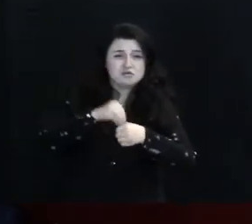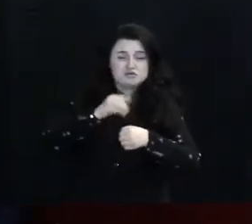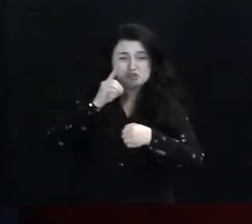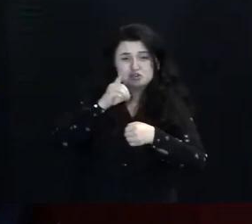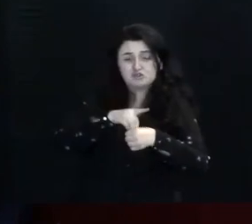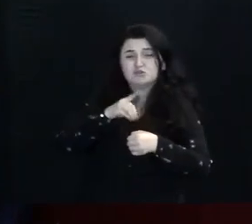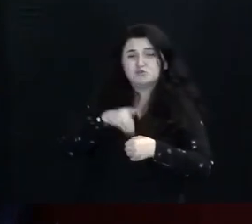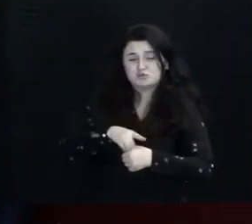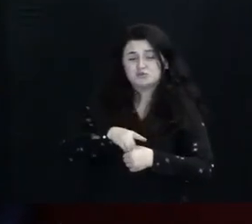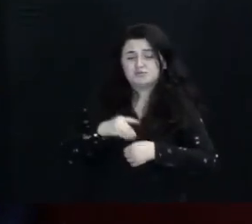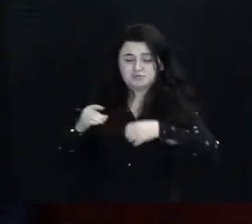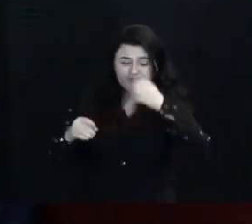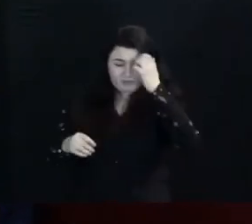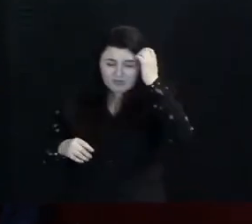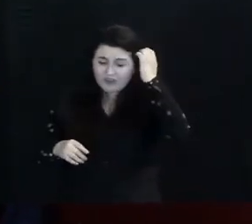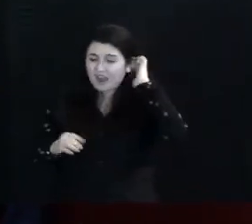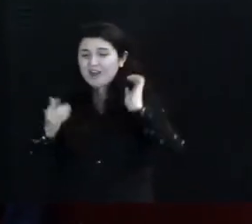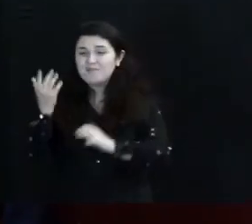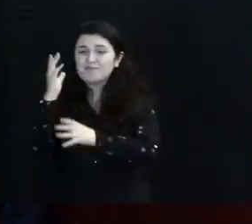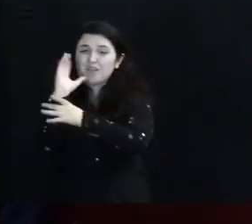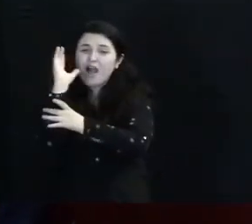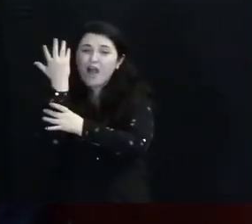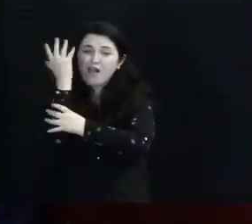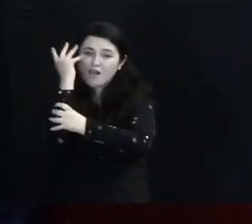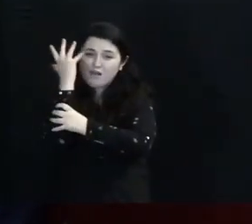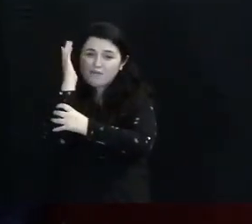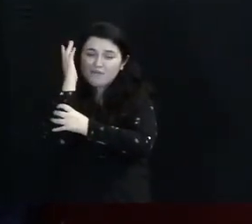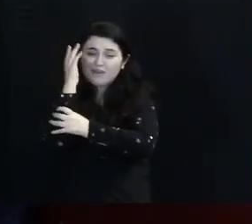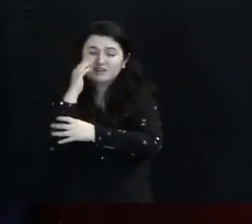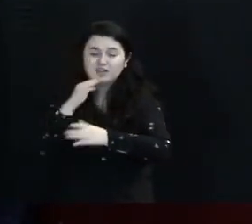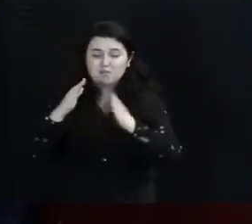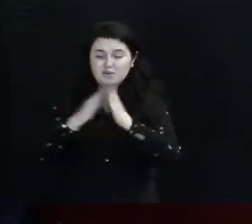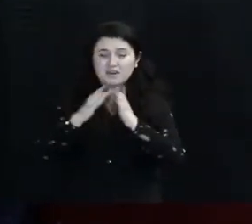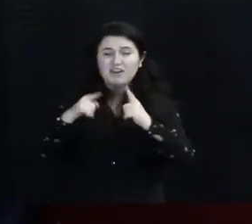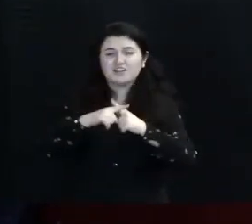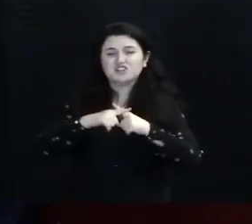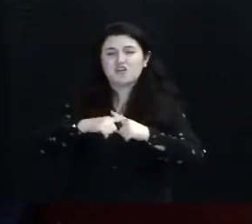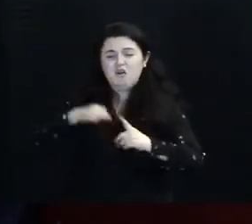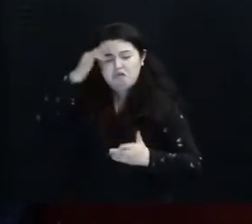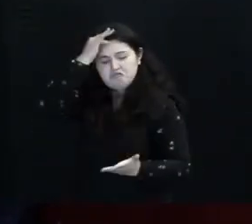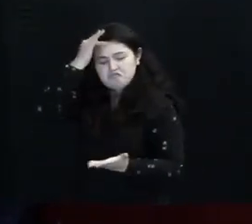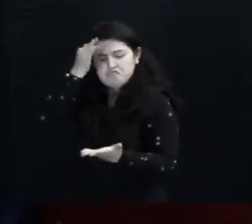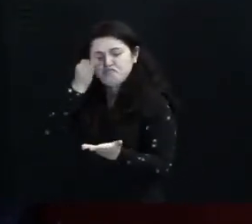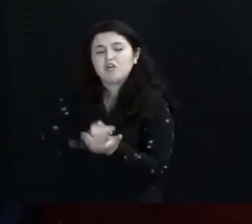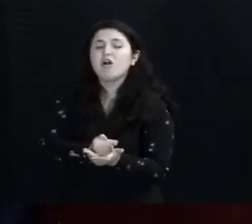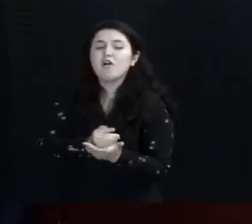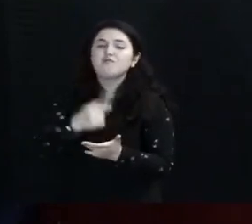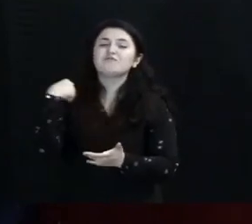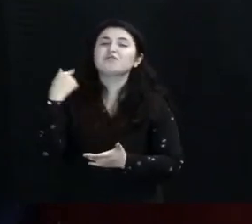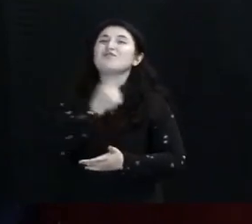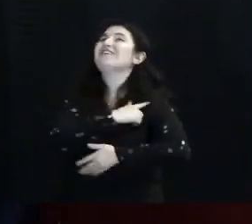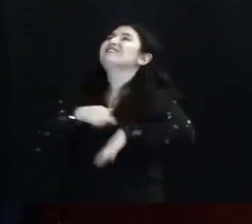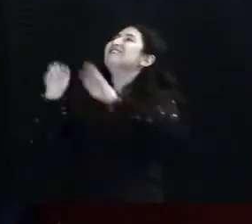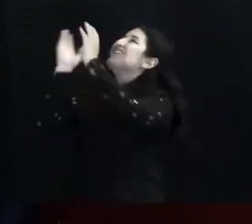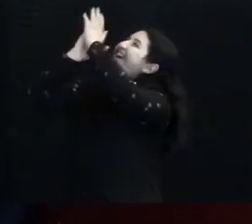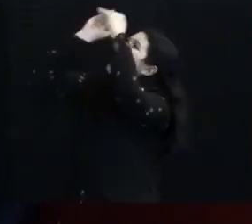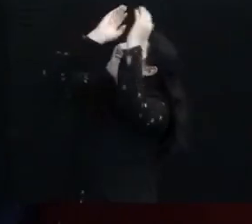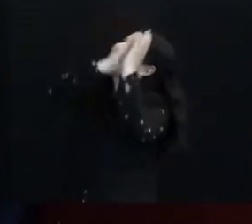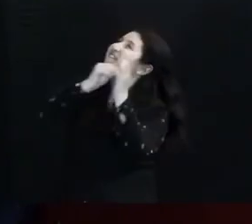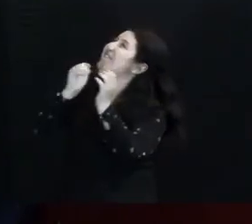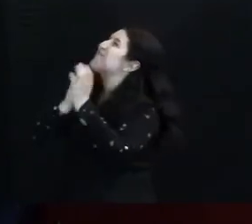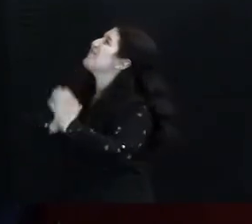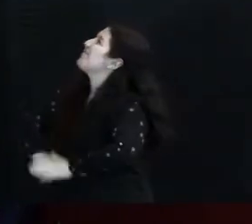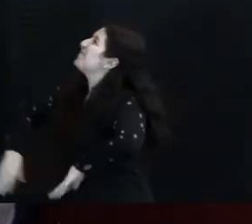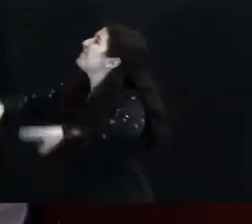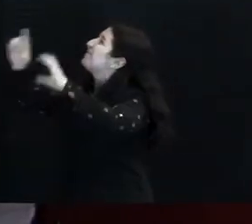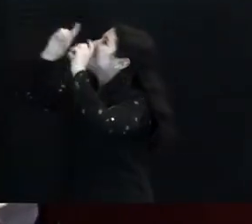A Alameda é uma igreja Extremamente fiel Nós louvamos ao Senhor Por